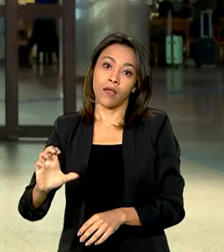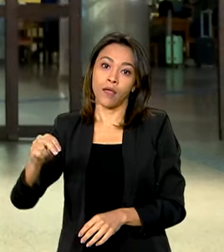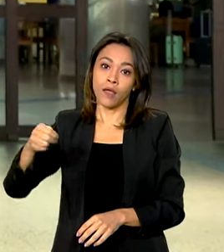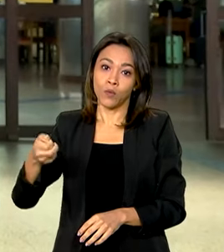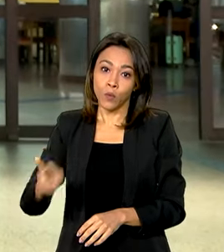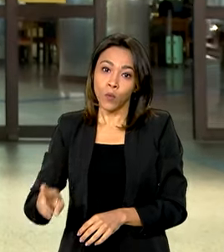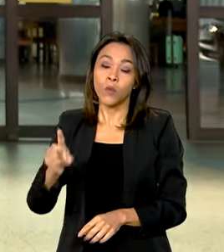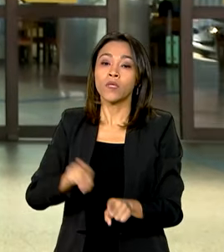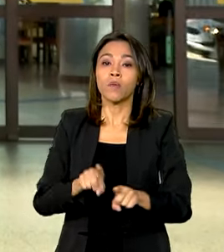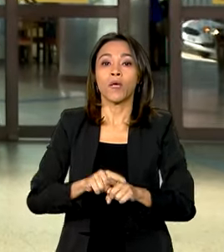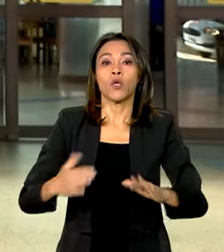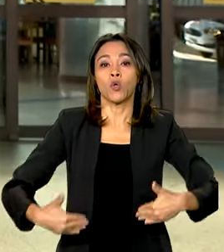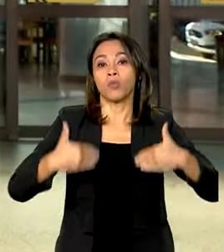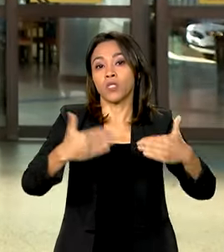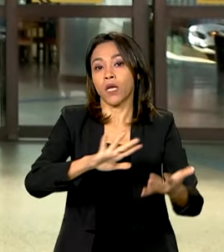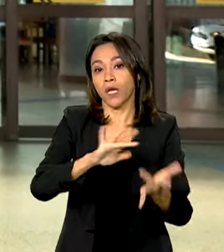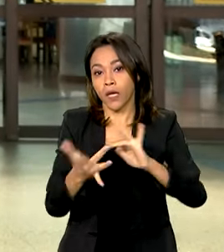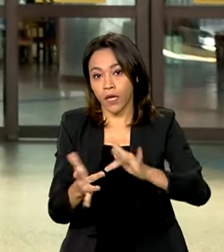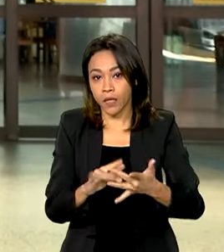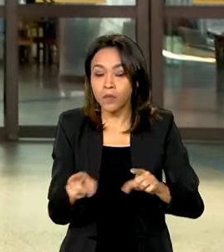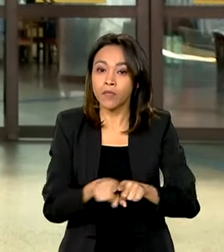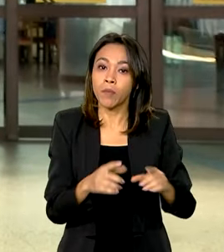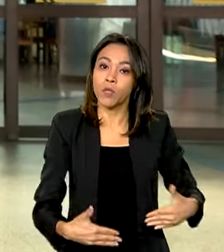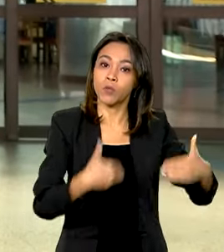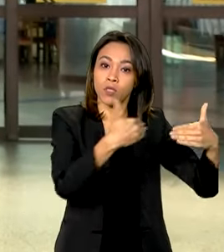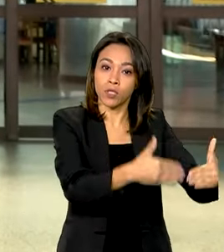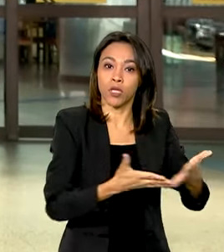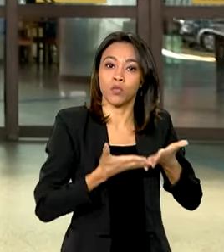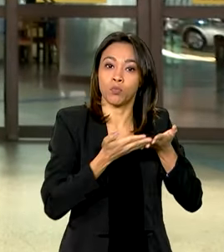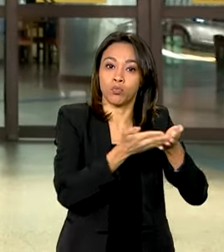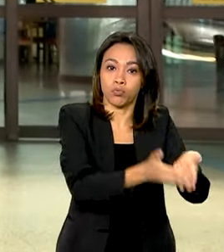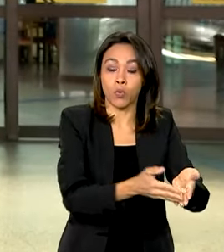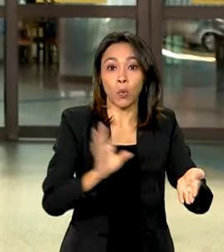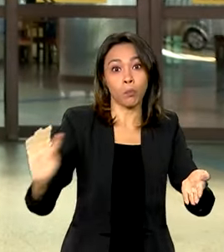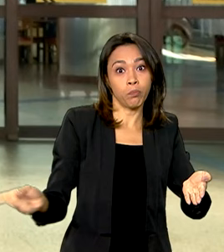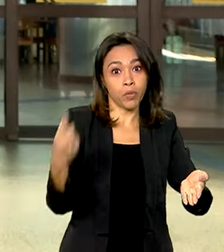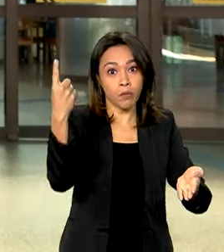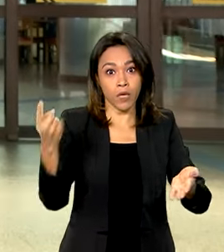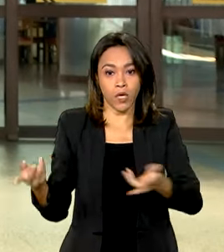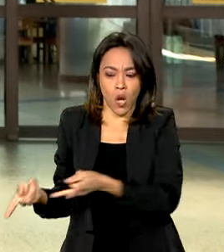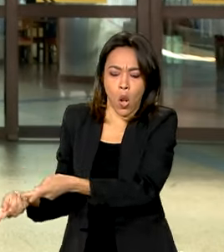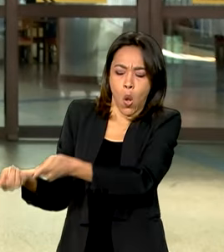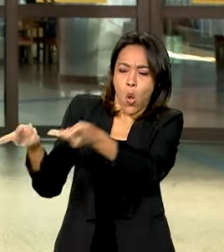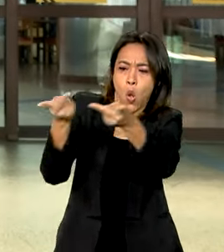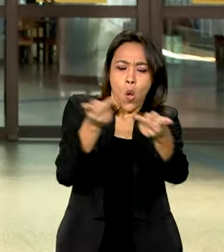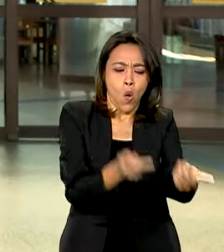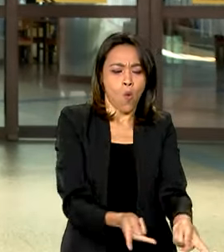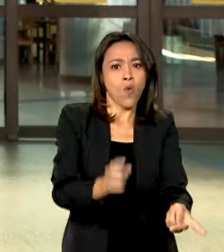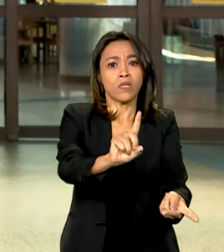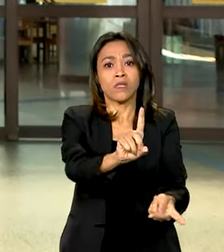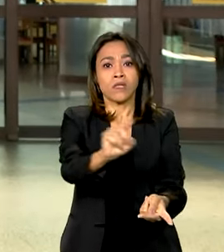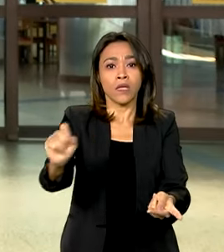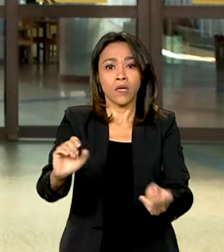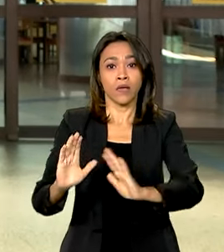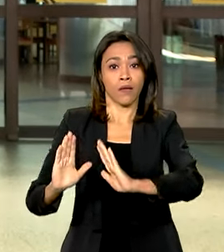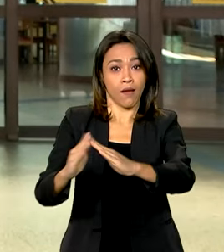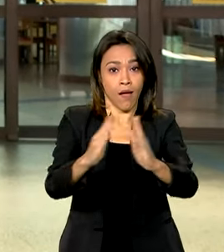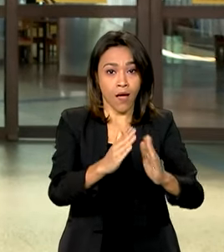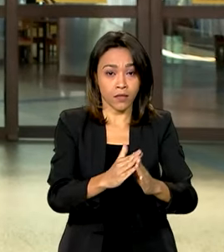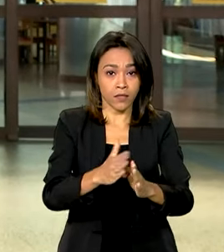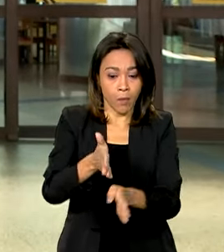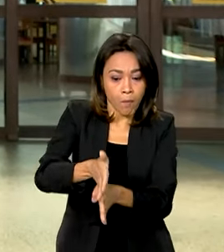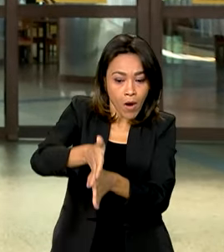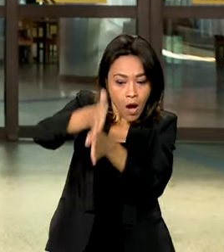exteriores e portos e aeroportos. O primeiro carregamento com 100 casas modulares chega daqui a pouco,